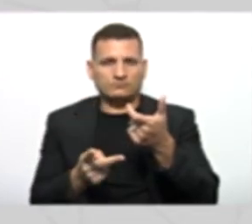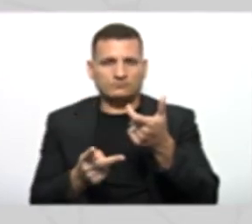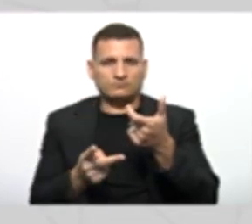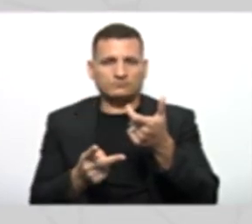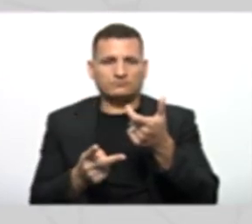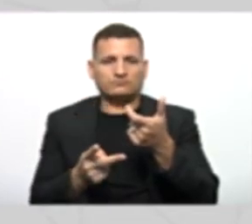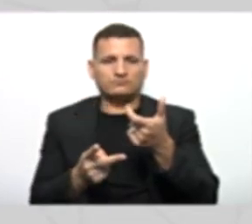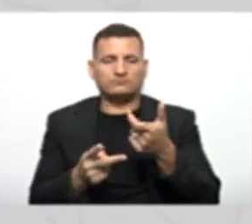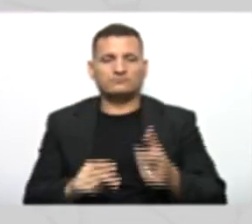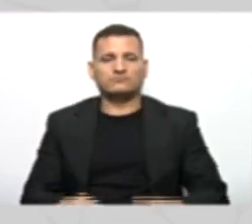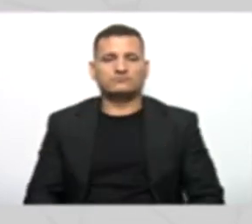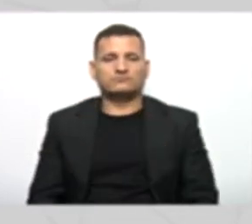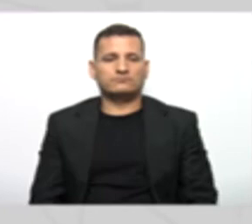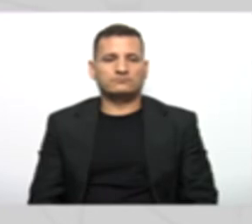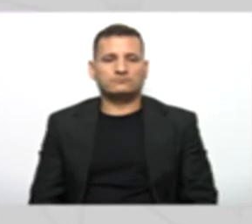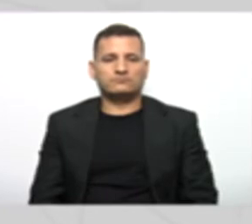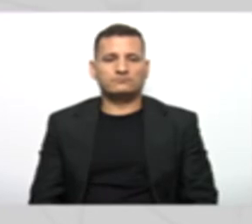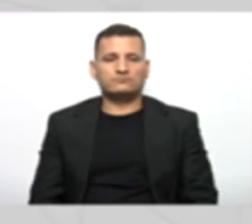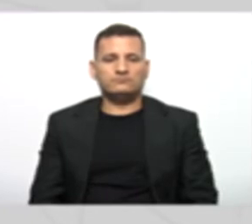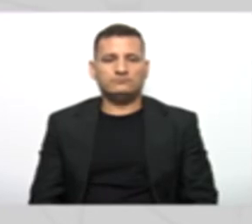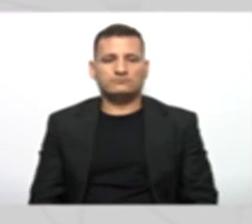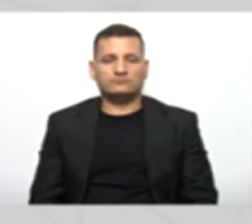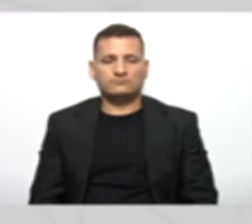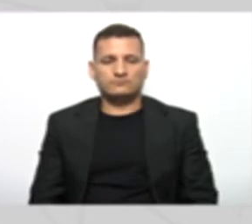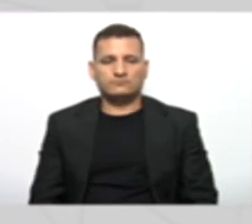fazemos Lá Pessoa